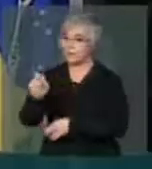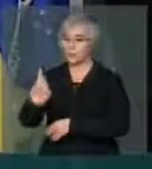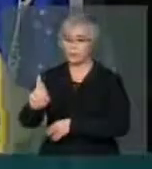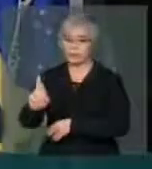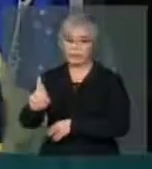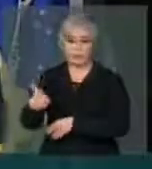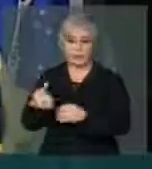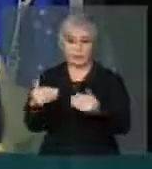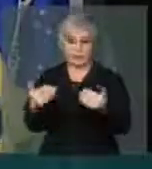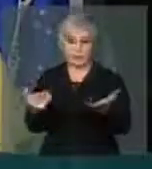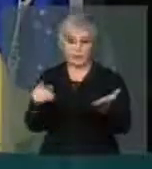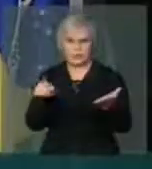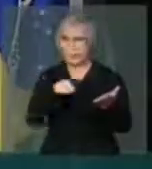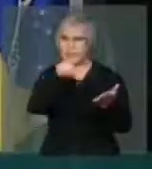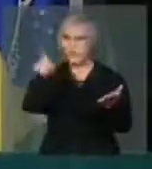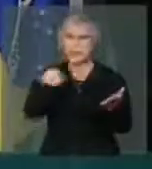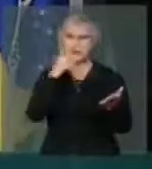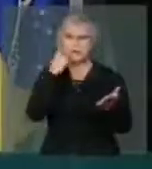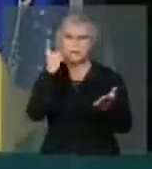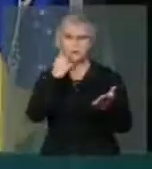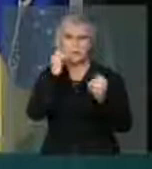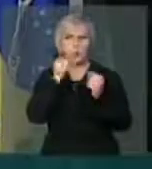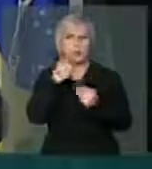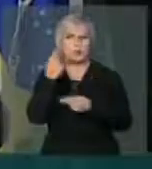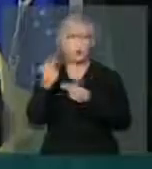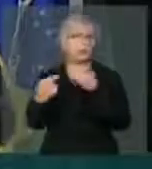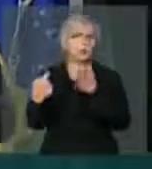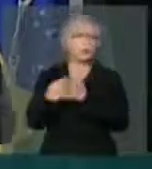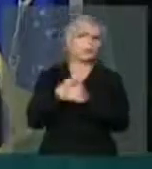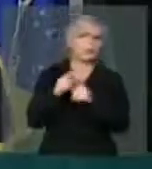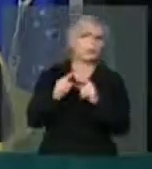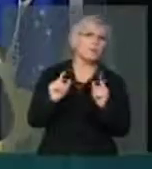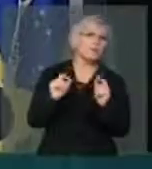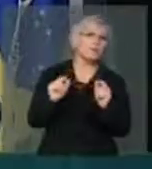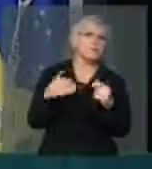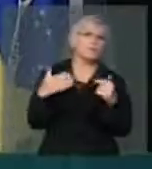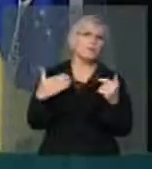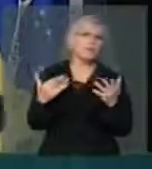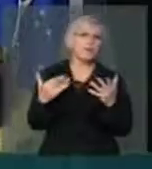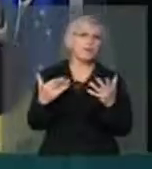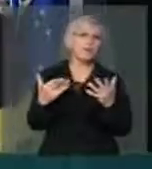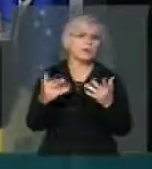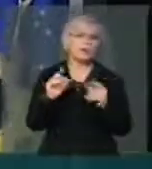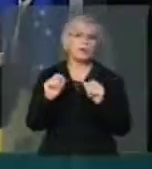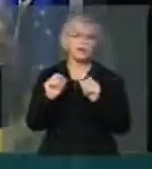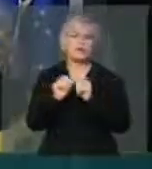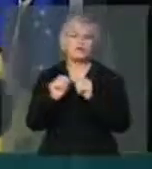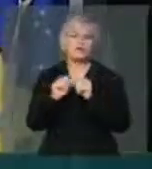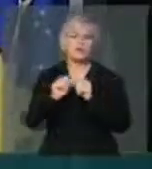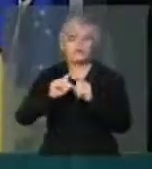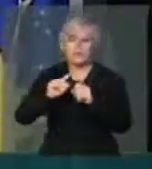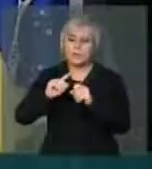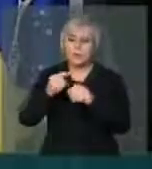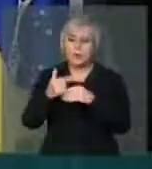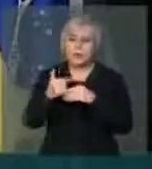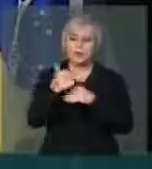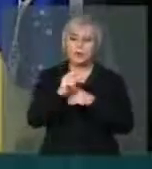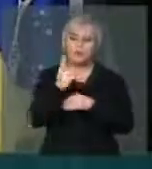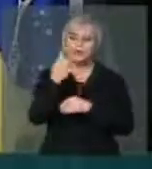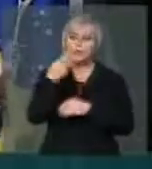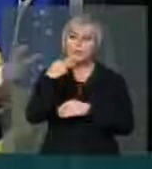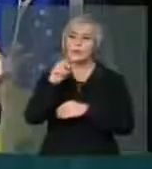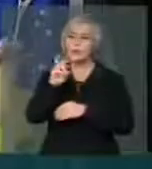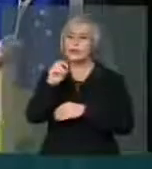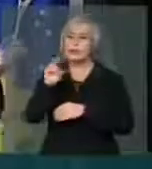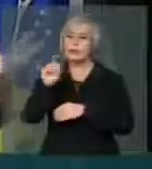E aí os senhores parlamentares podem me perguntar, mas Marcelo, o que fazer com os outros 1 milhão e meio que ela tem direito?